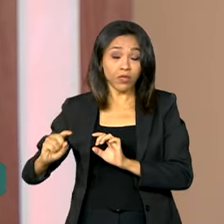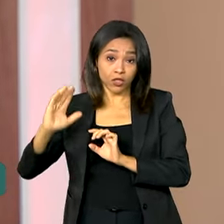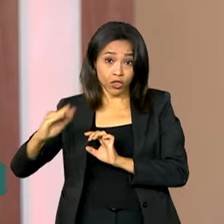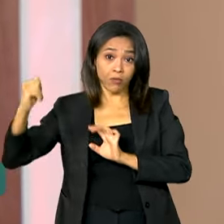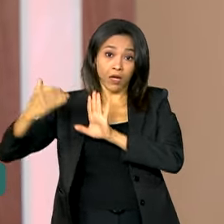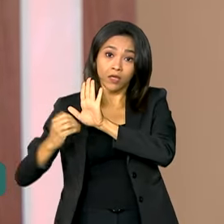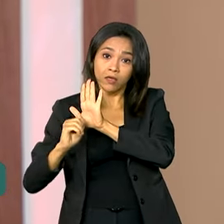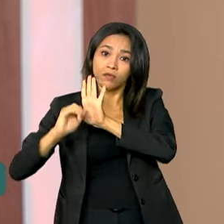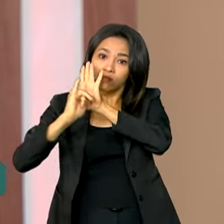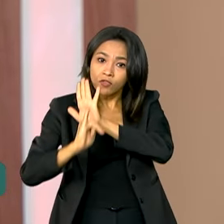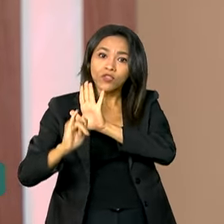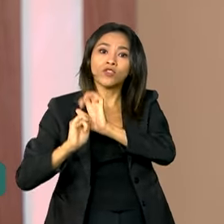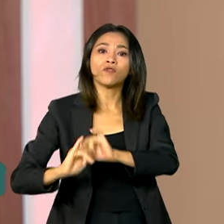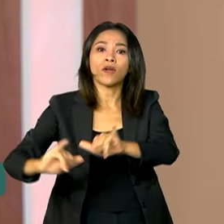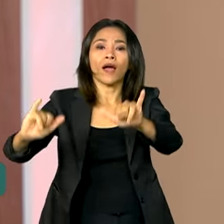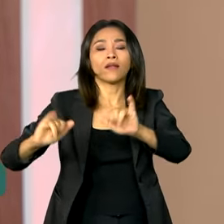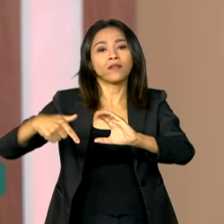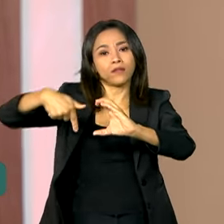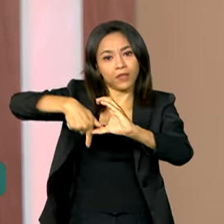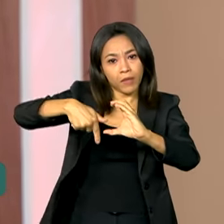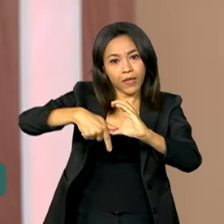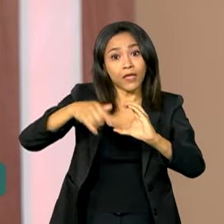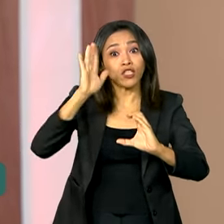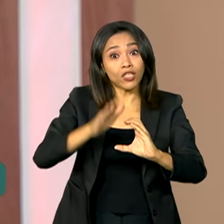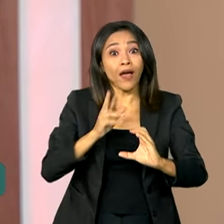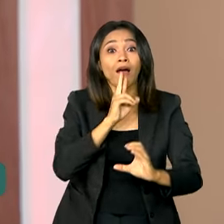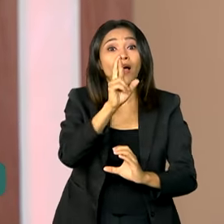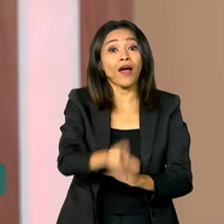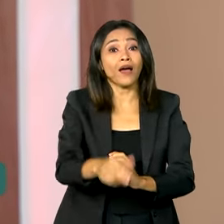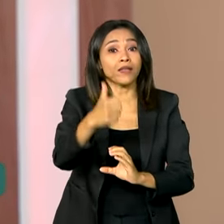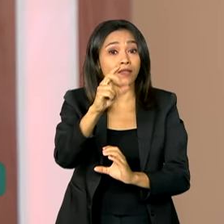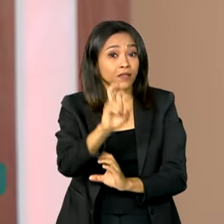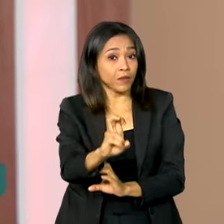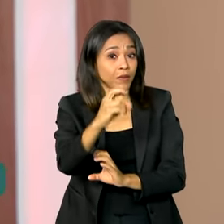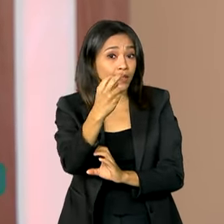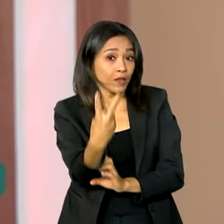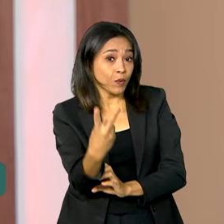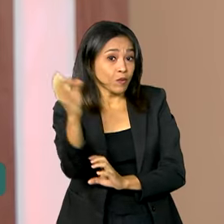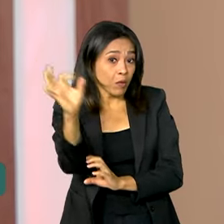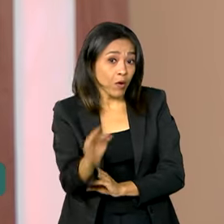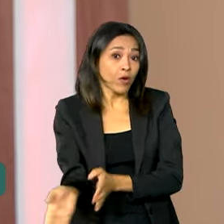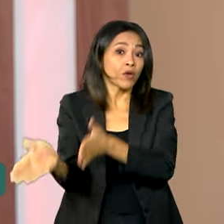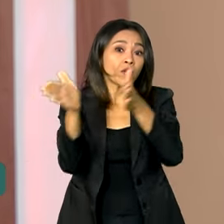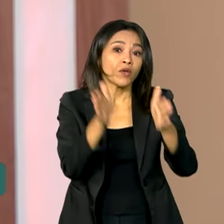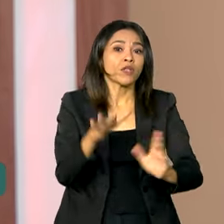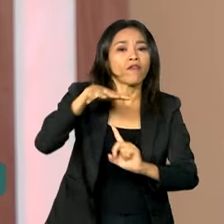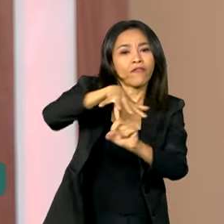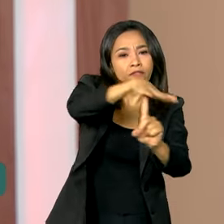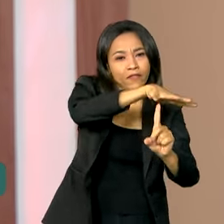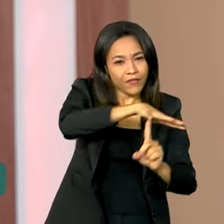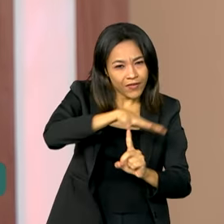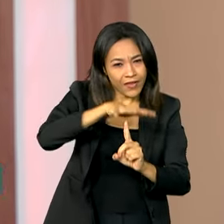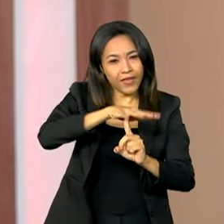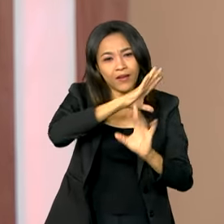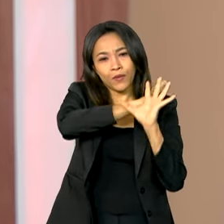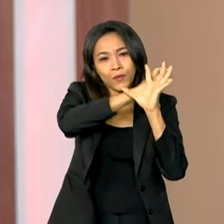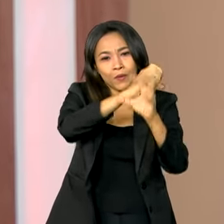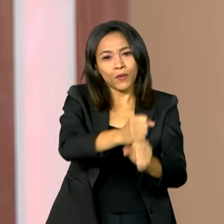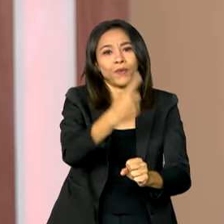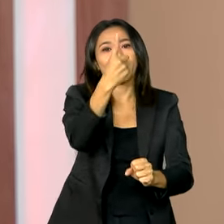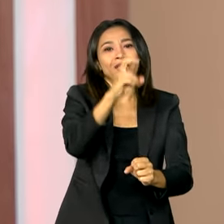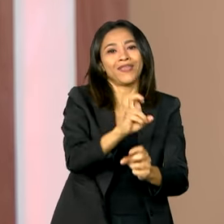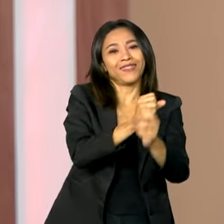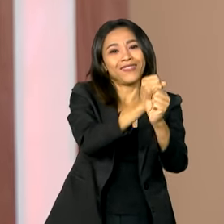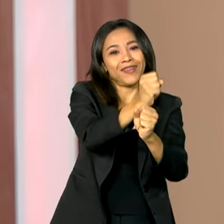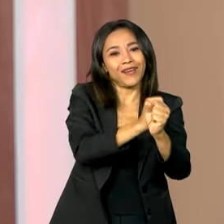foram atendidas 52 propostas. Já as chamadas de apoio a feiras e mostras completam 15 anos com o objetivo